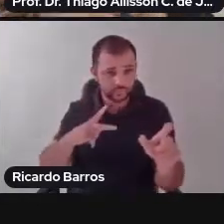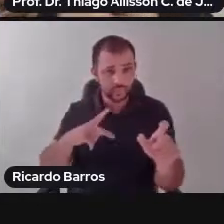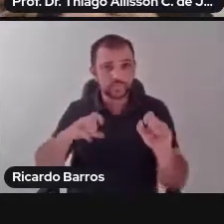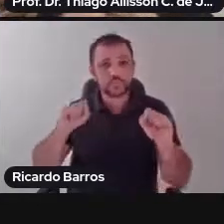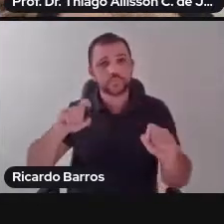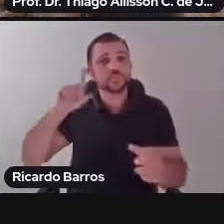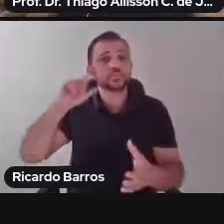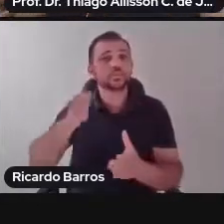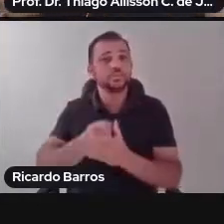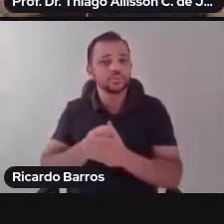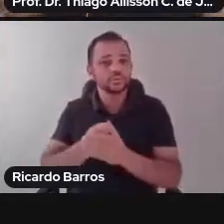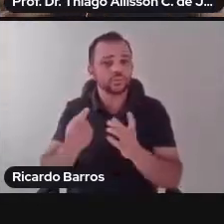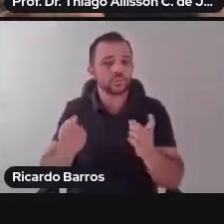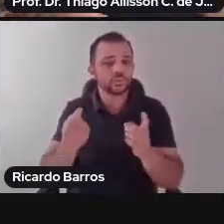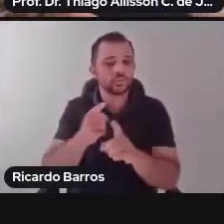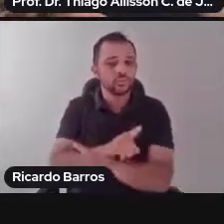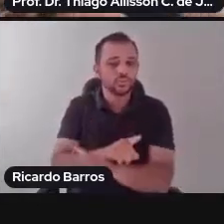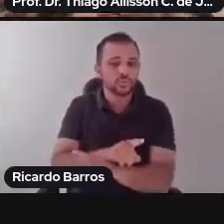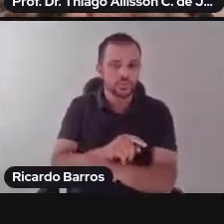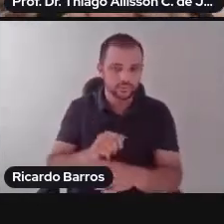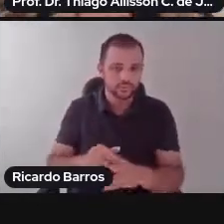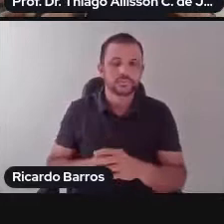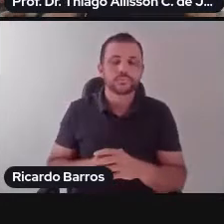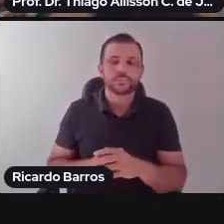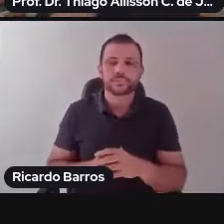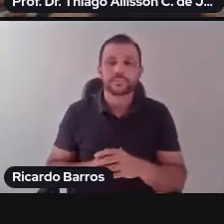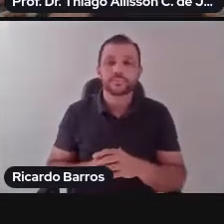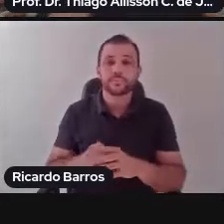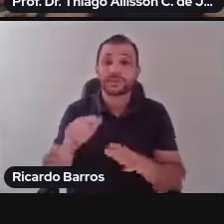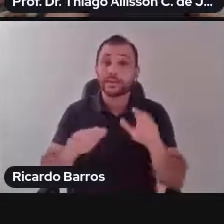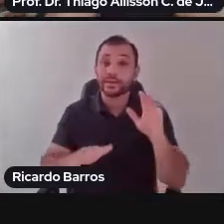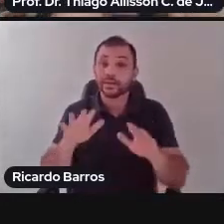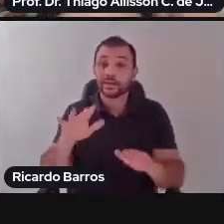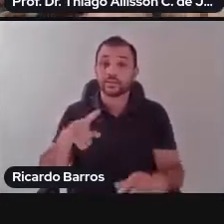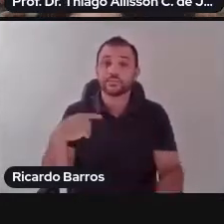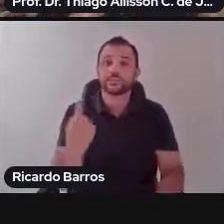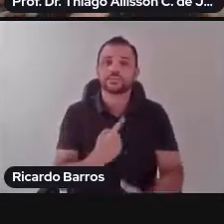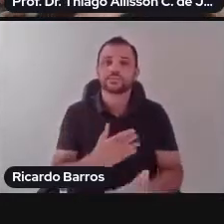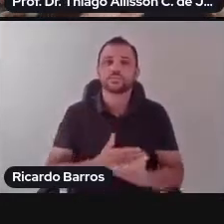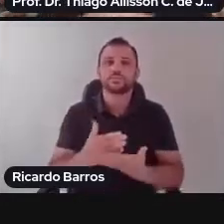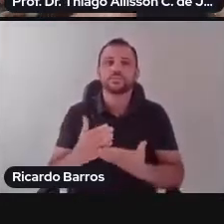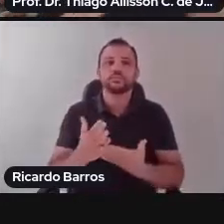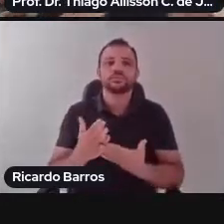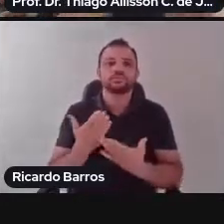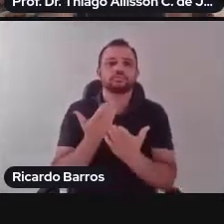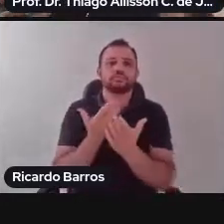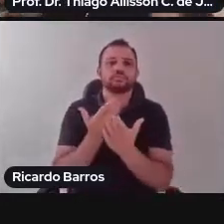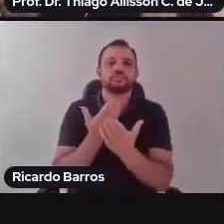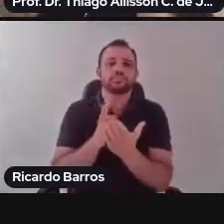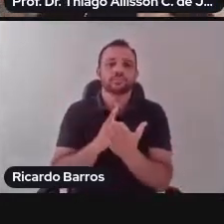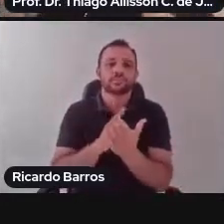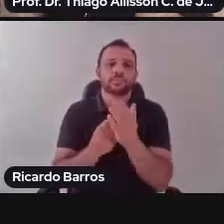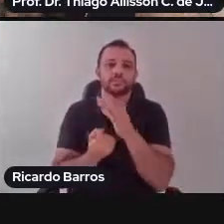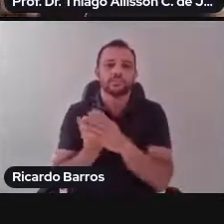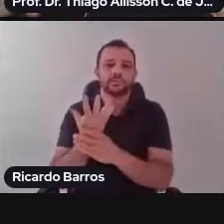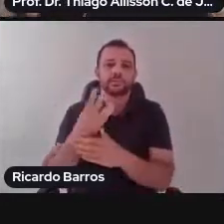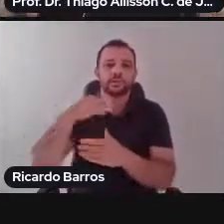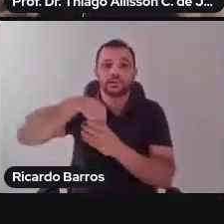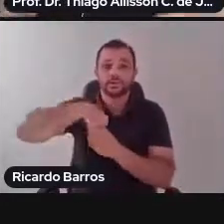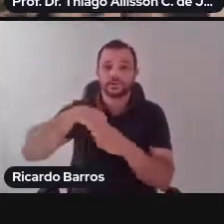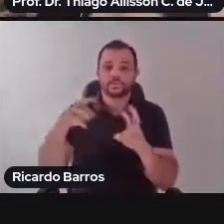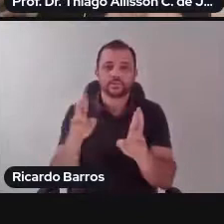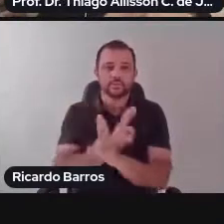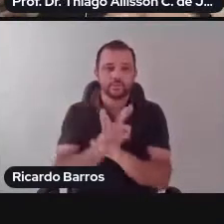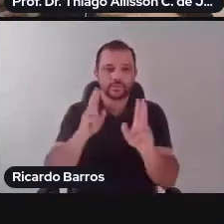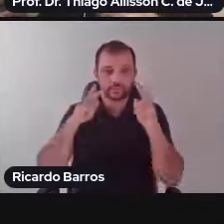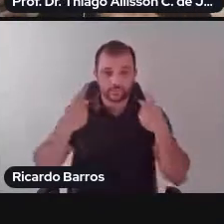contrário. Talvez a gente tenha emergido no âmbito de algumas relações humanitárias ditas democráticas no